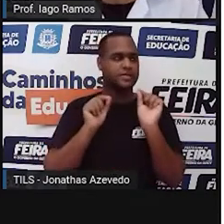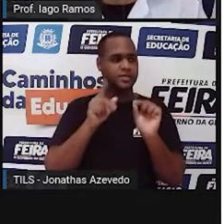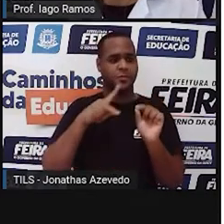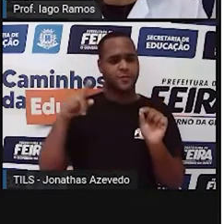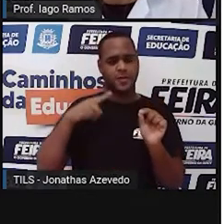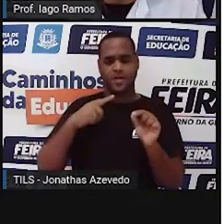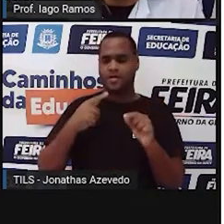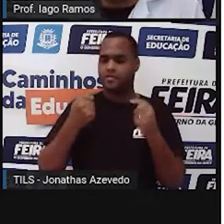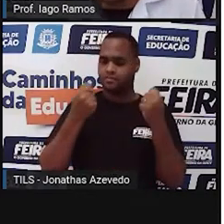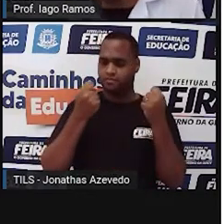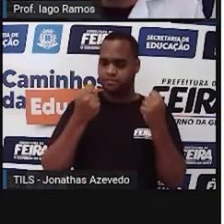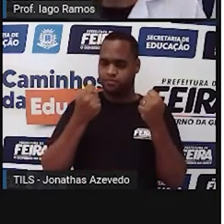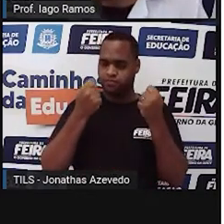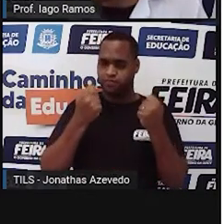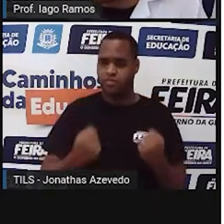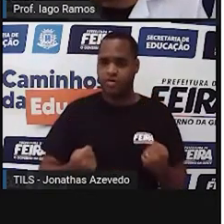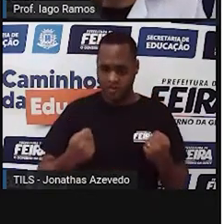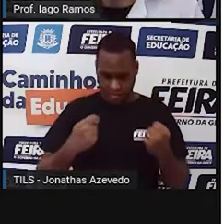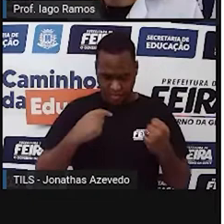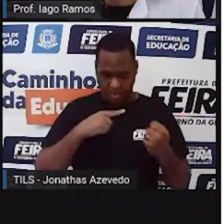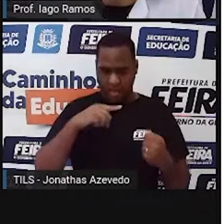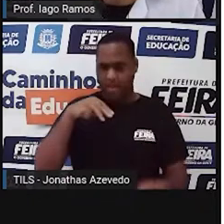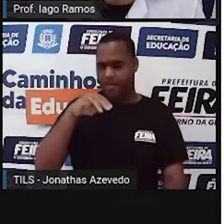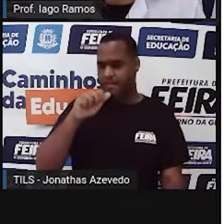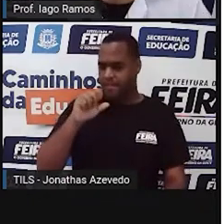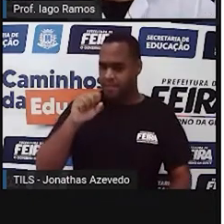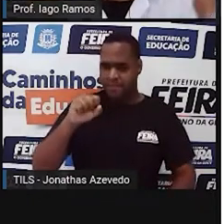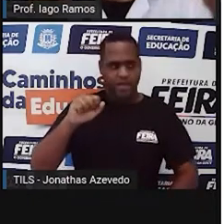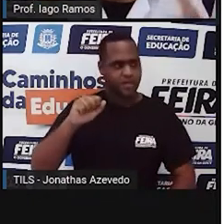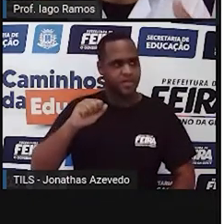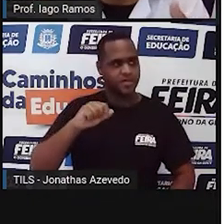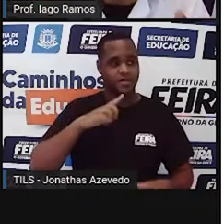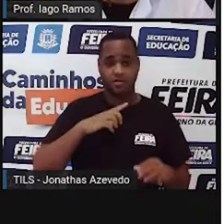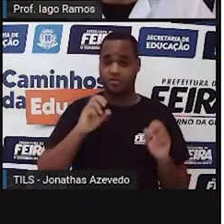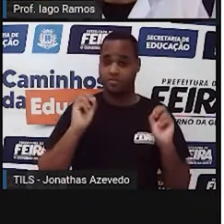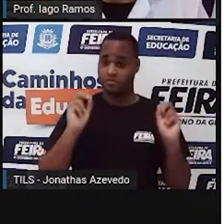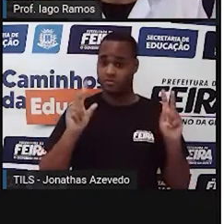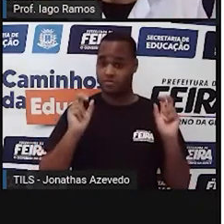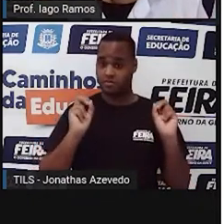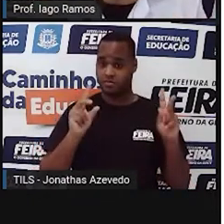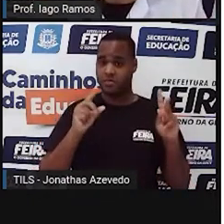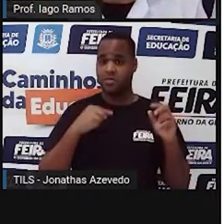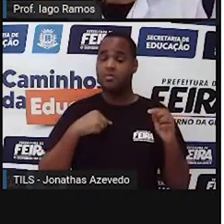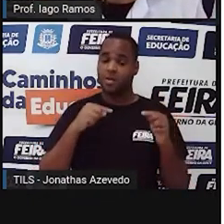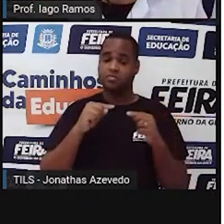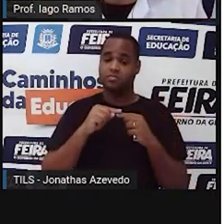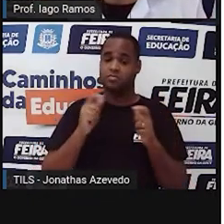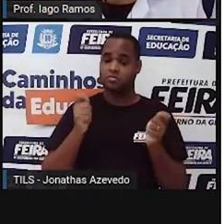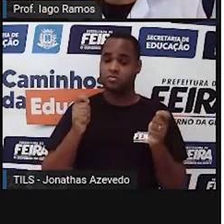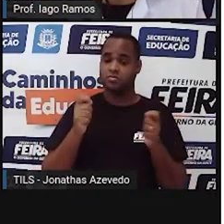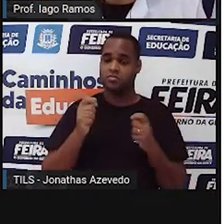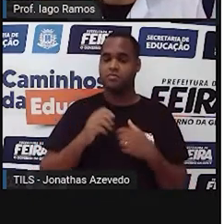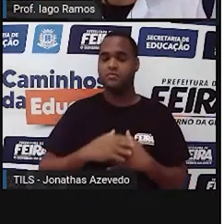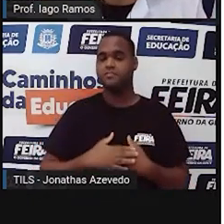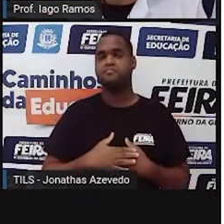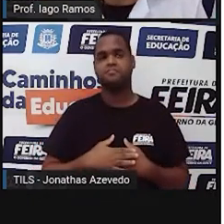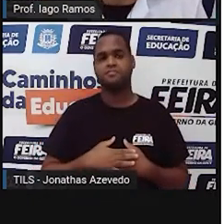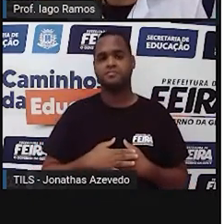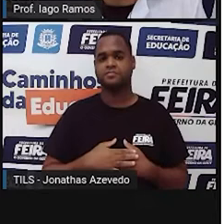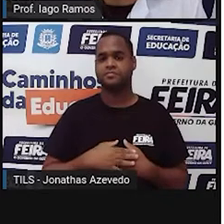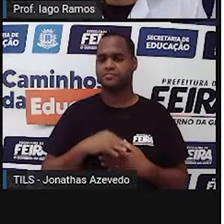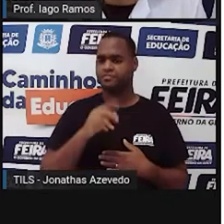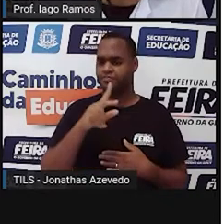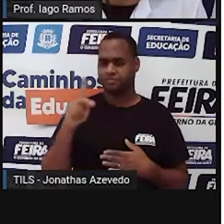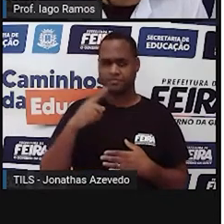peso, na verdade, é massa, tá? Ok, é medida. Professor, a